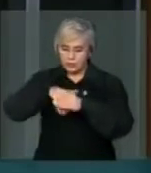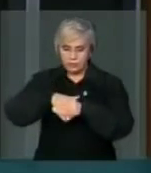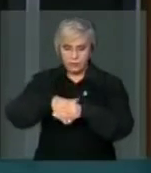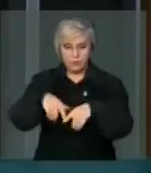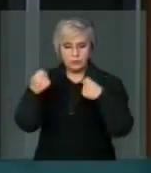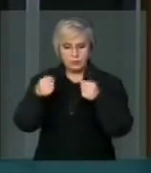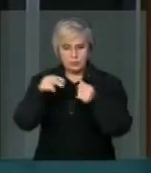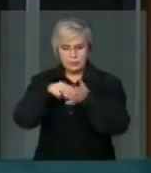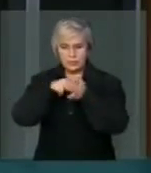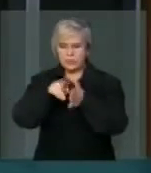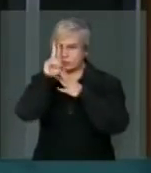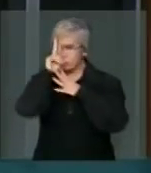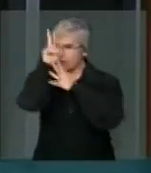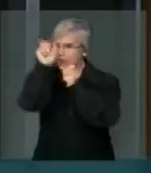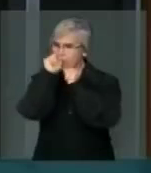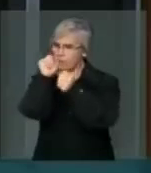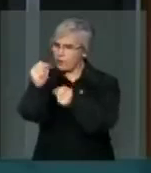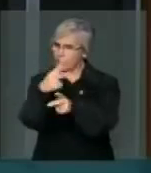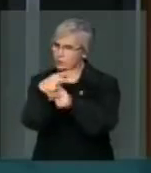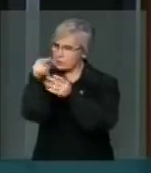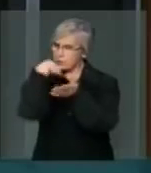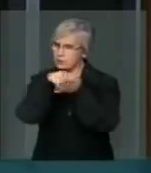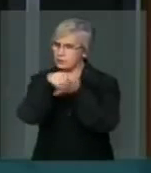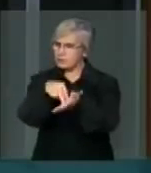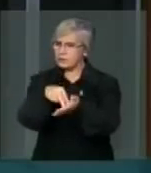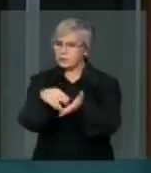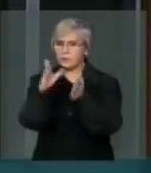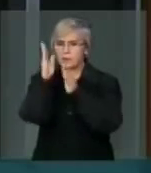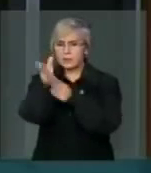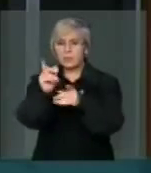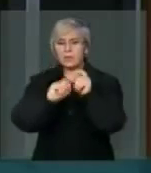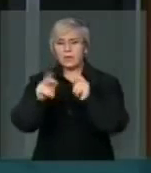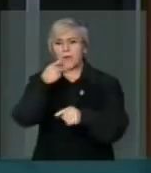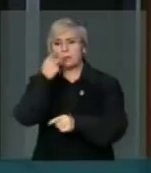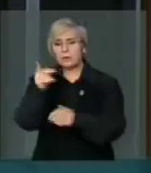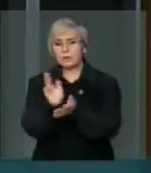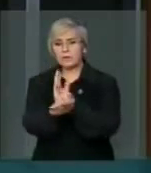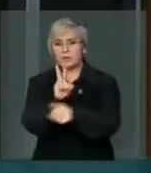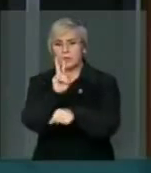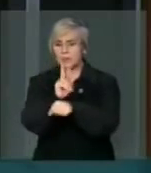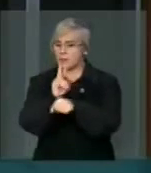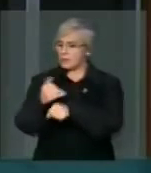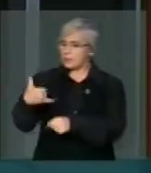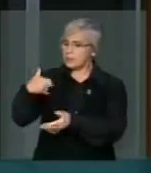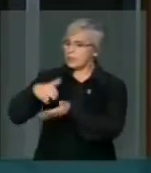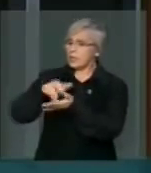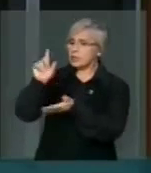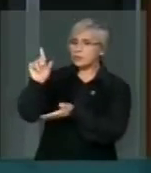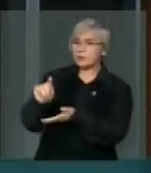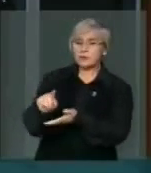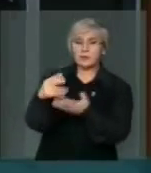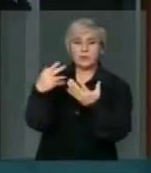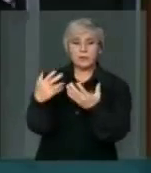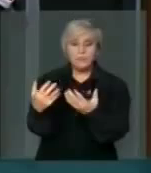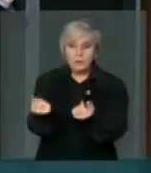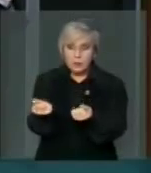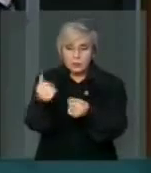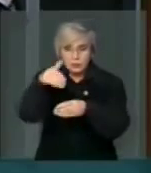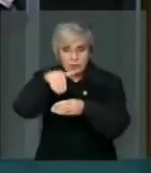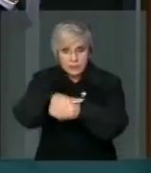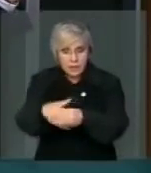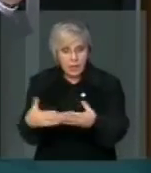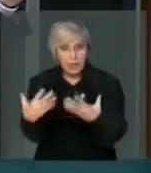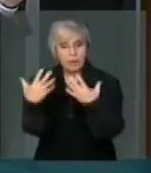defensores da redução da maioridade penal. Vamos ao voto.